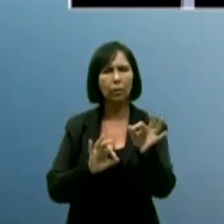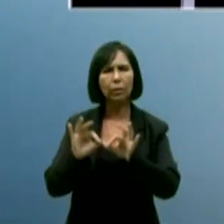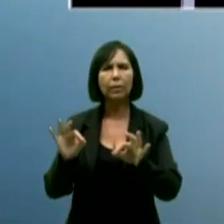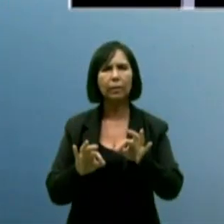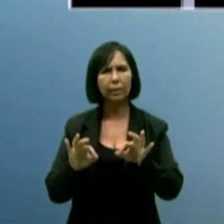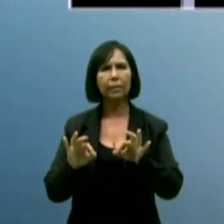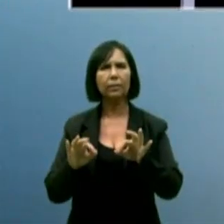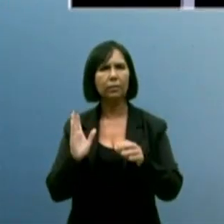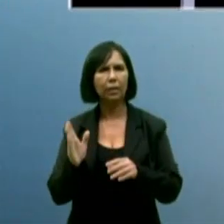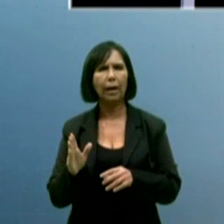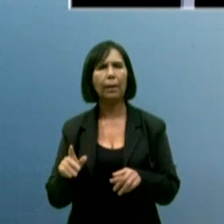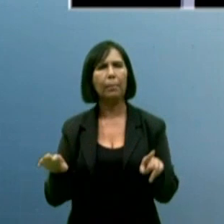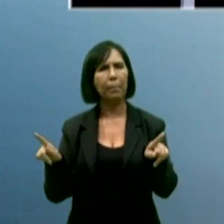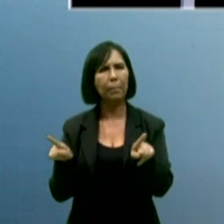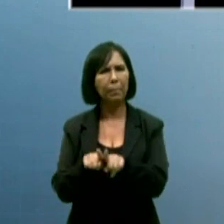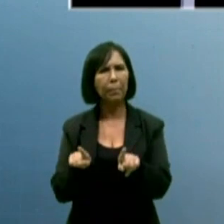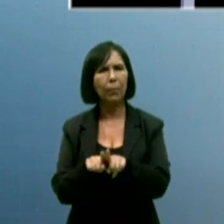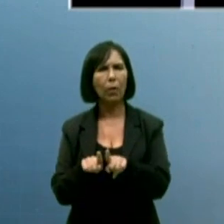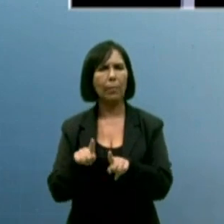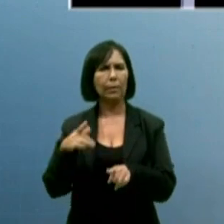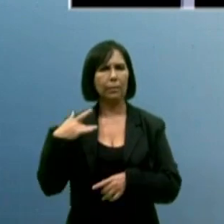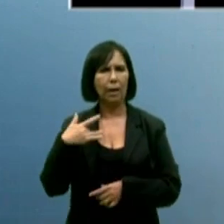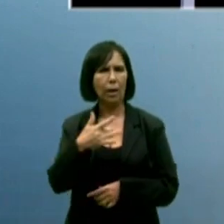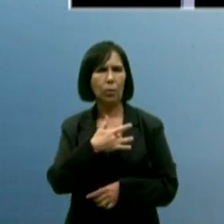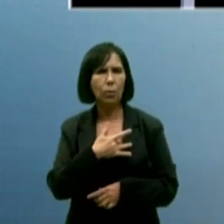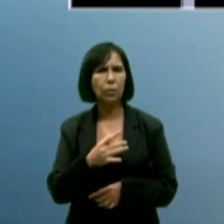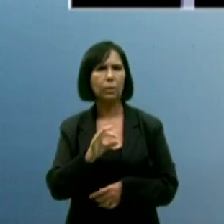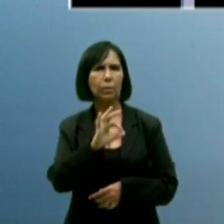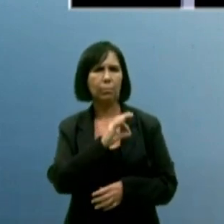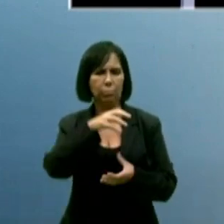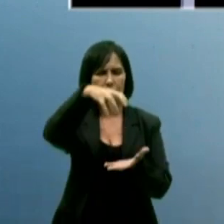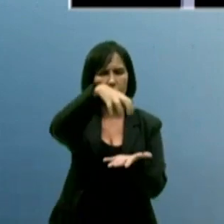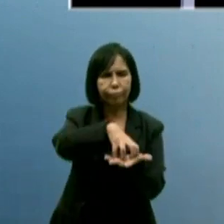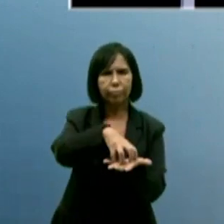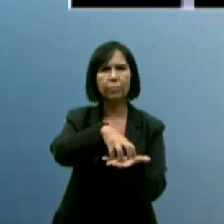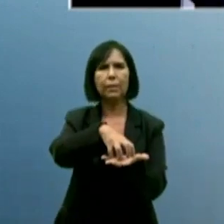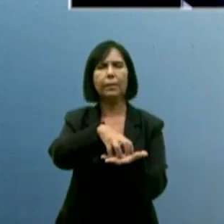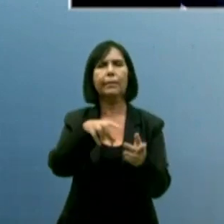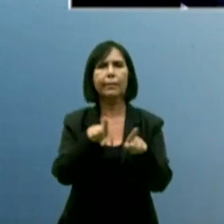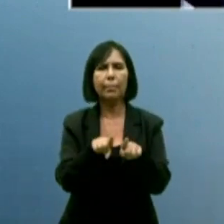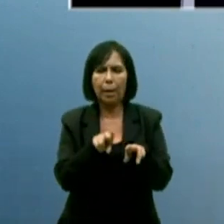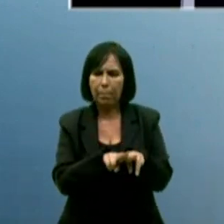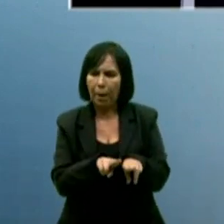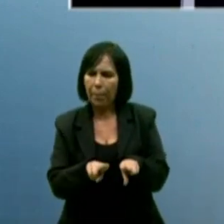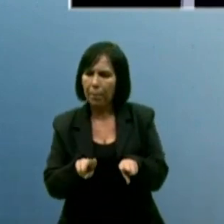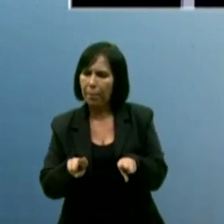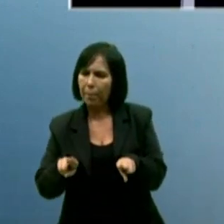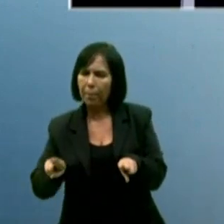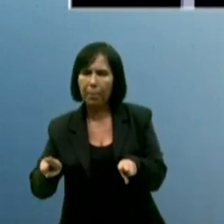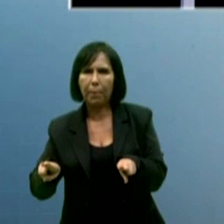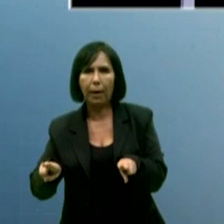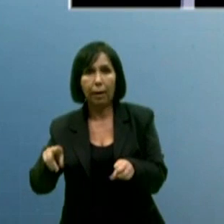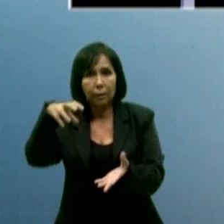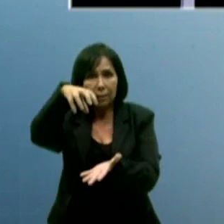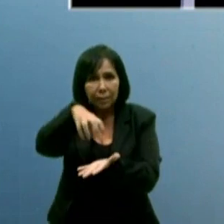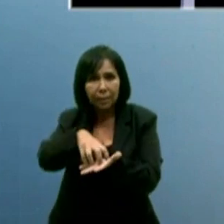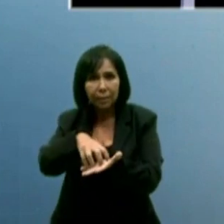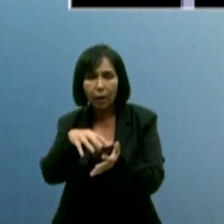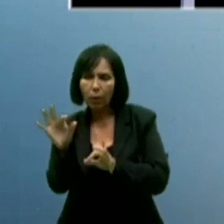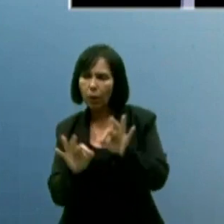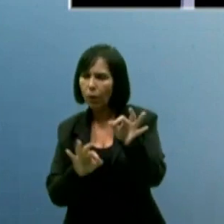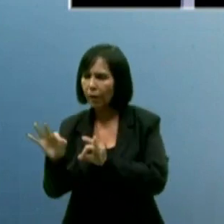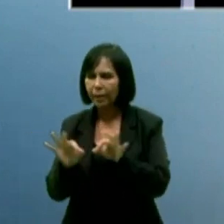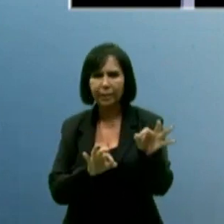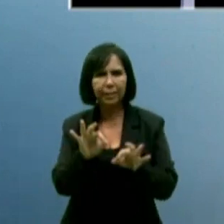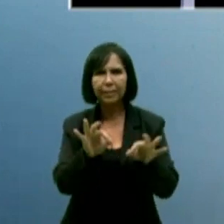Delegacia da Saúde, como mencionei. A gente vai criar uma central de regulação de leitos de maneira transparente e com critério